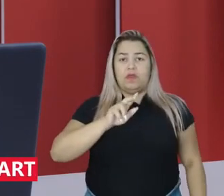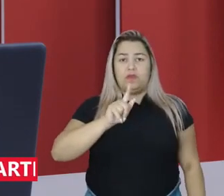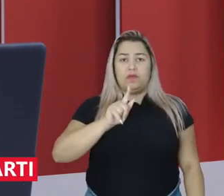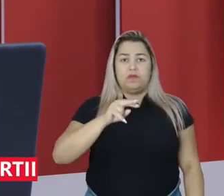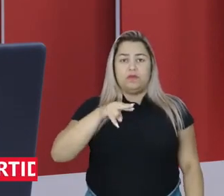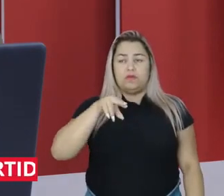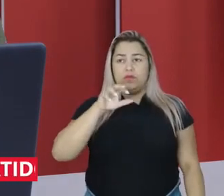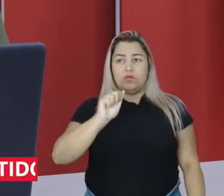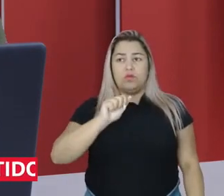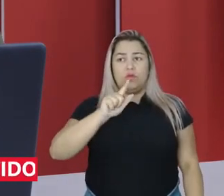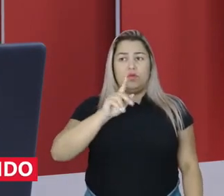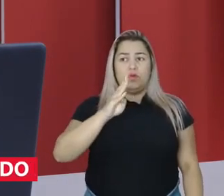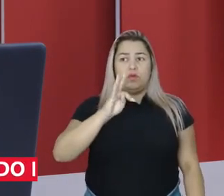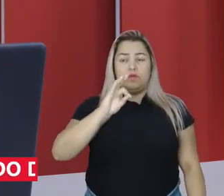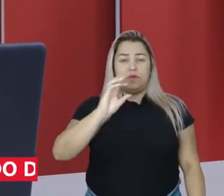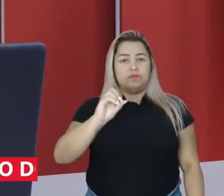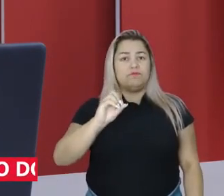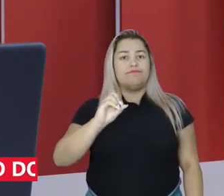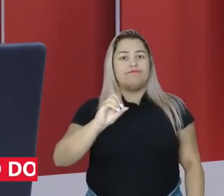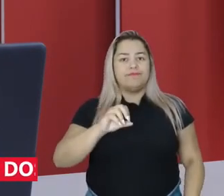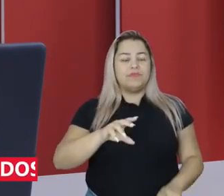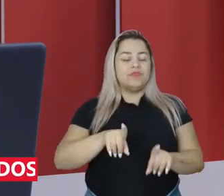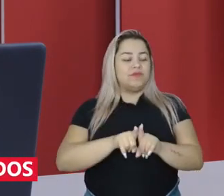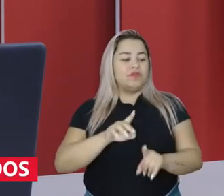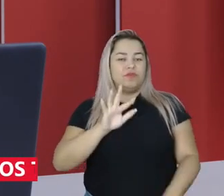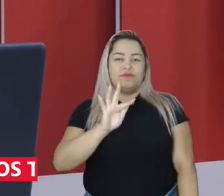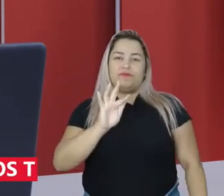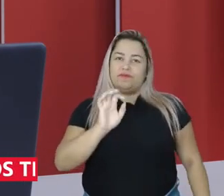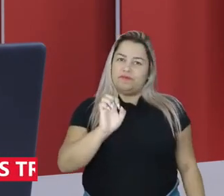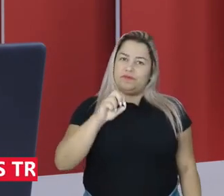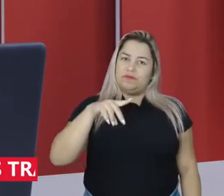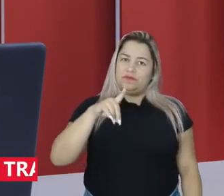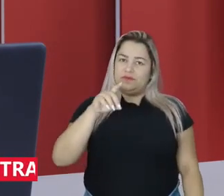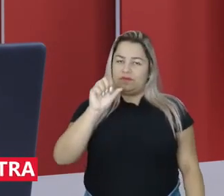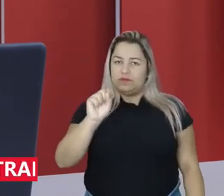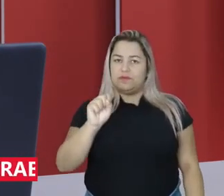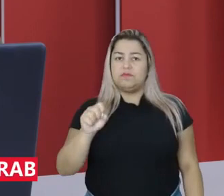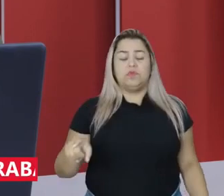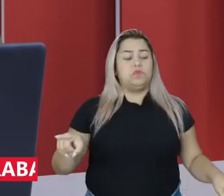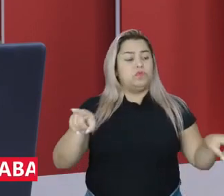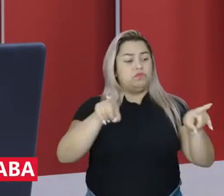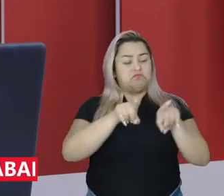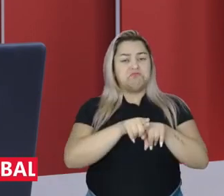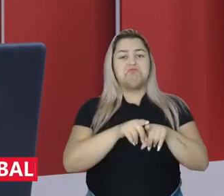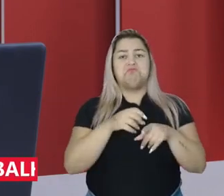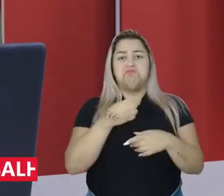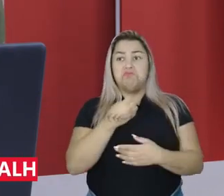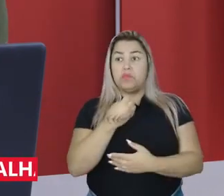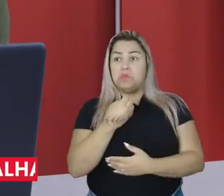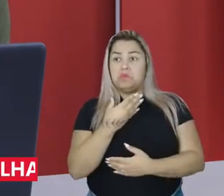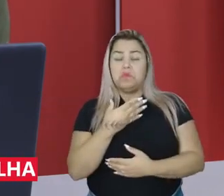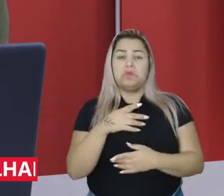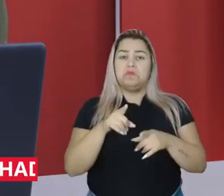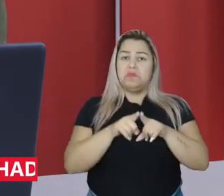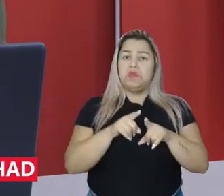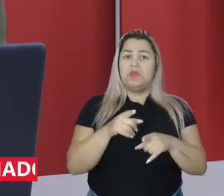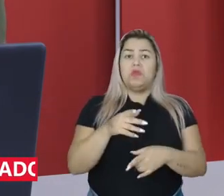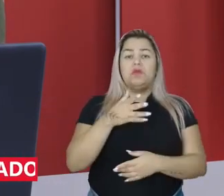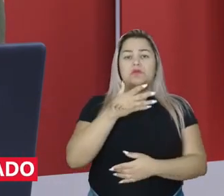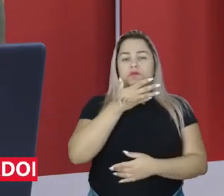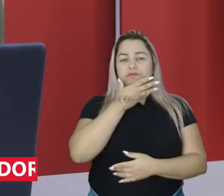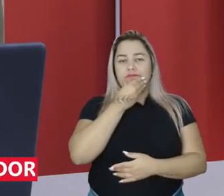Alberto Quirone que comenta, grande Alberto Fernandes. Então uma parceria muito sólida e o presidente Lula